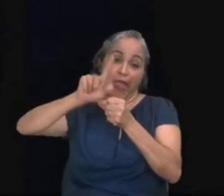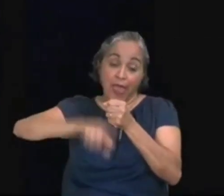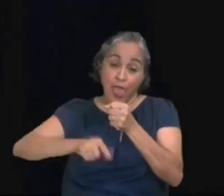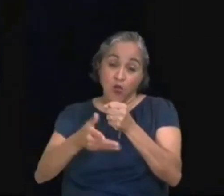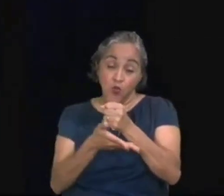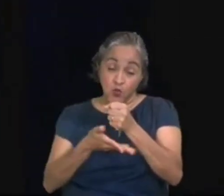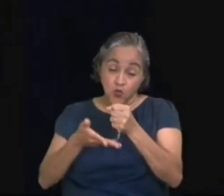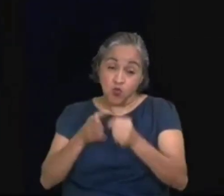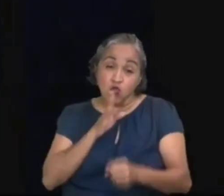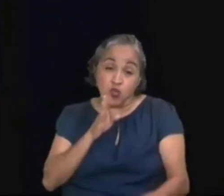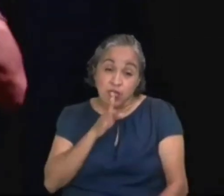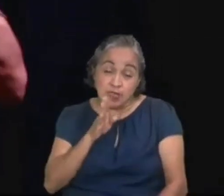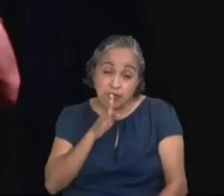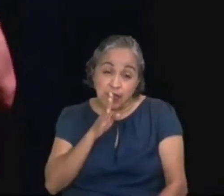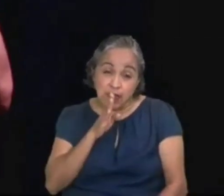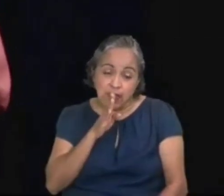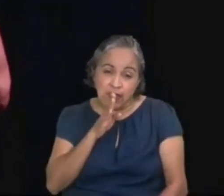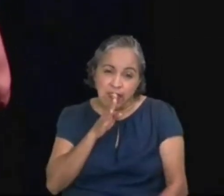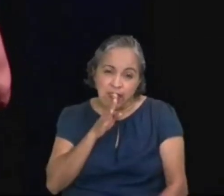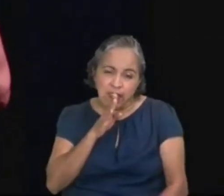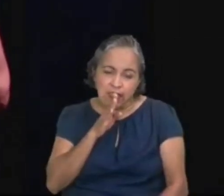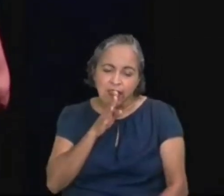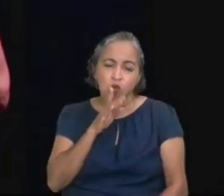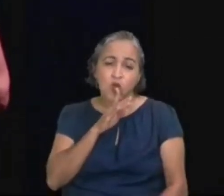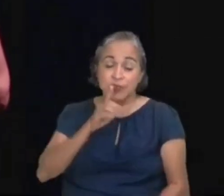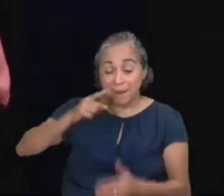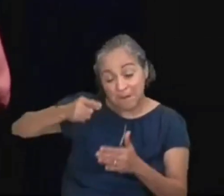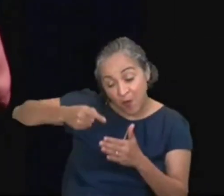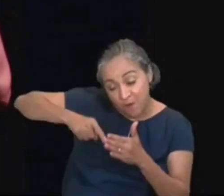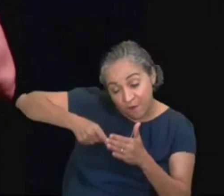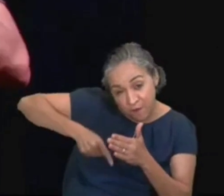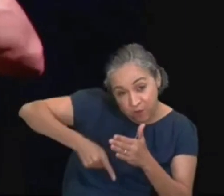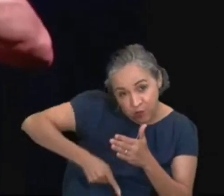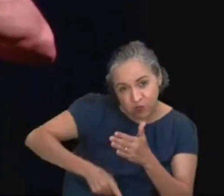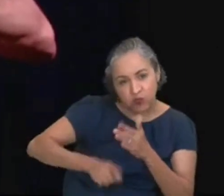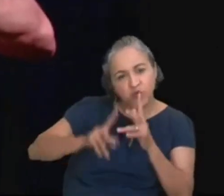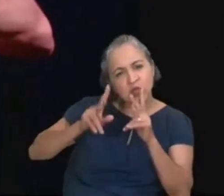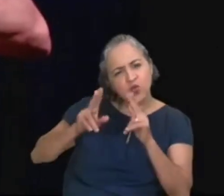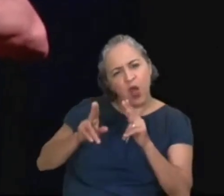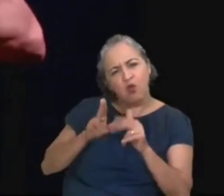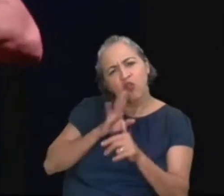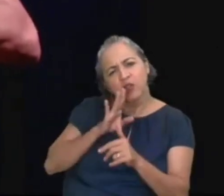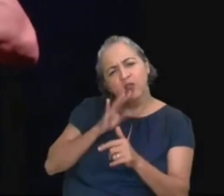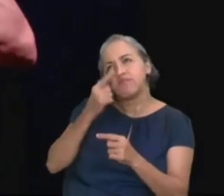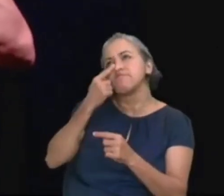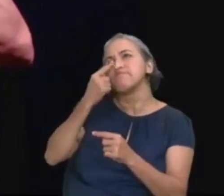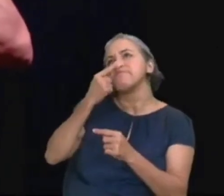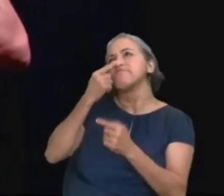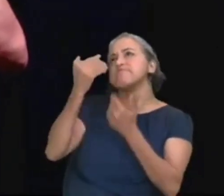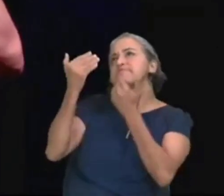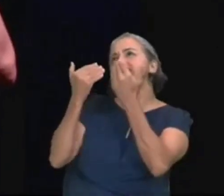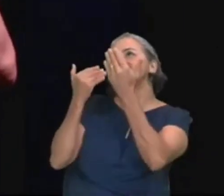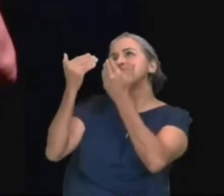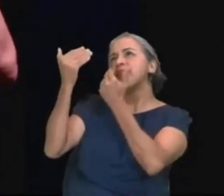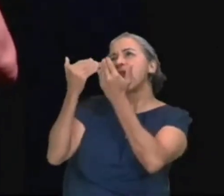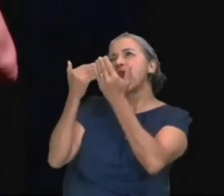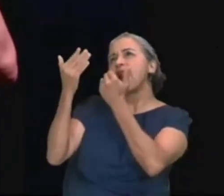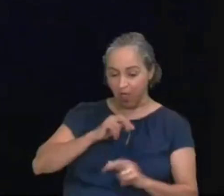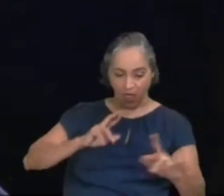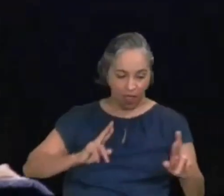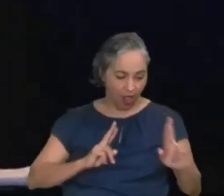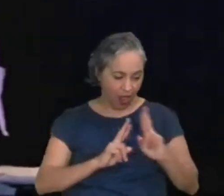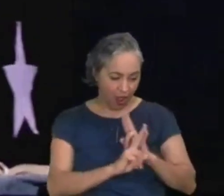de, ser um com ele, de, se entranhar a ele,